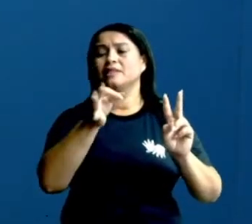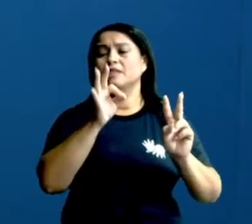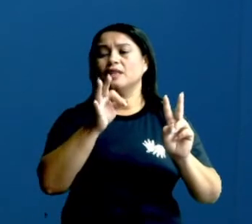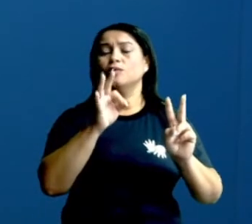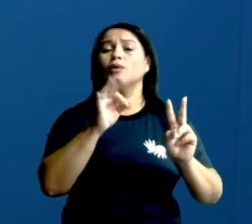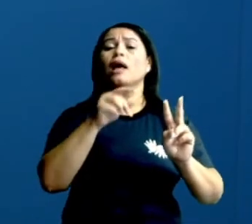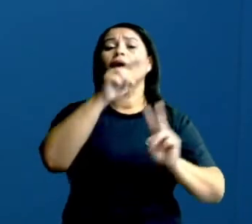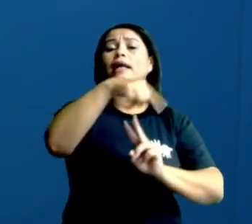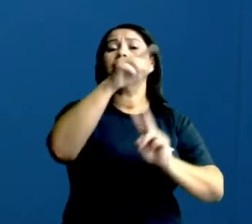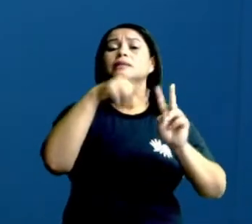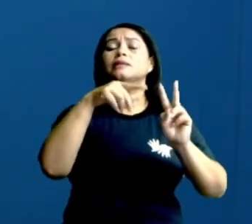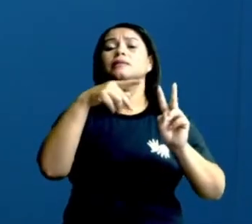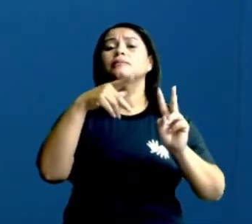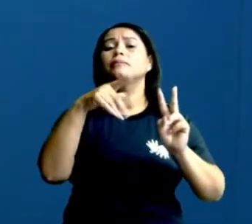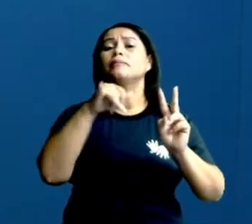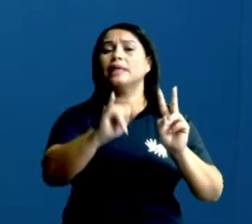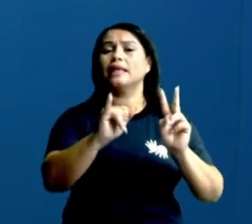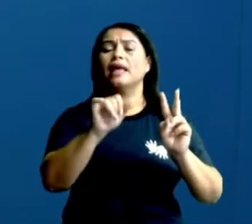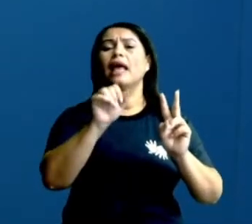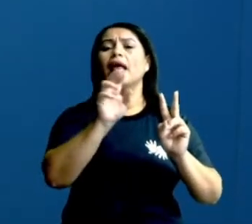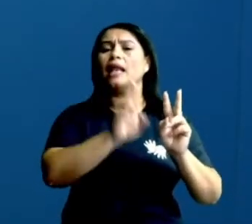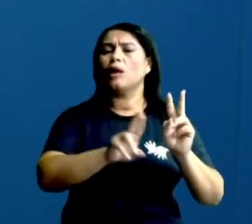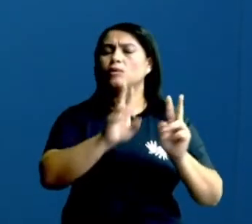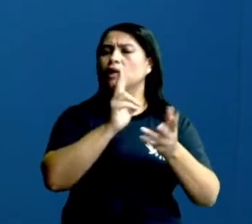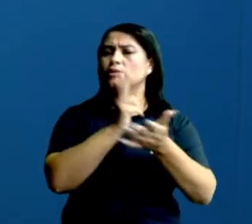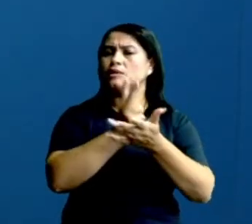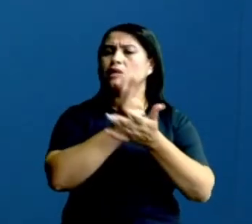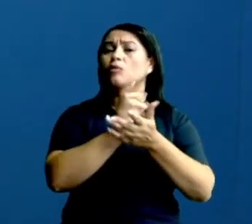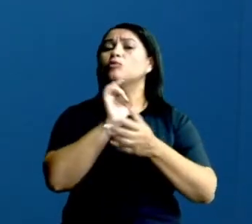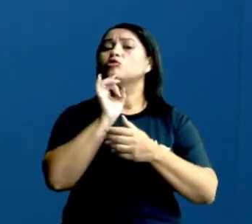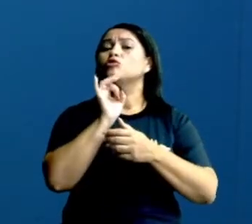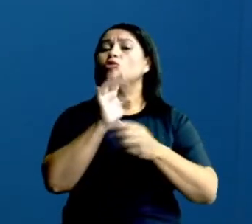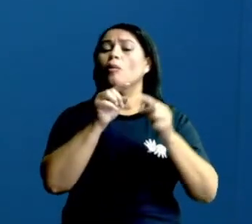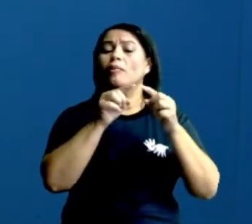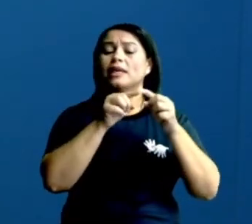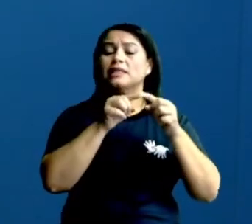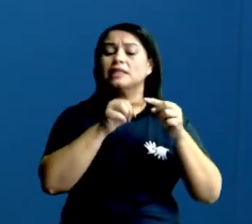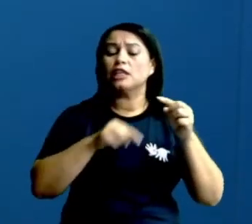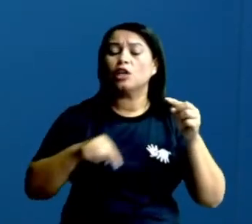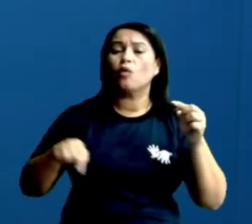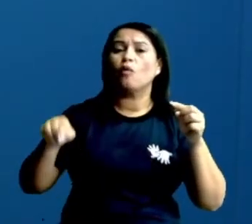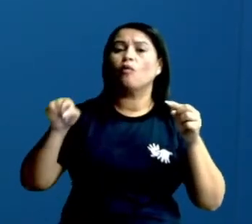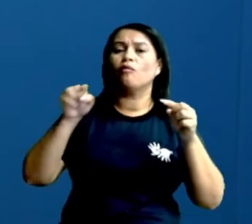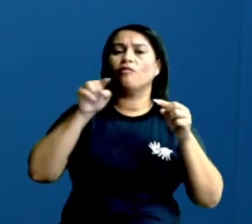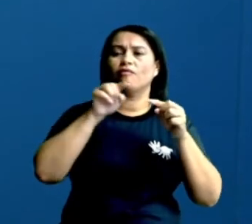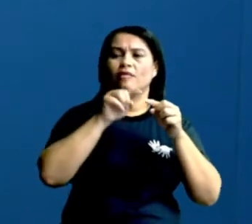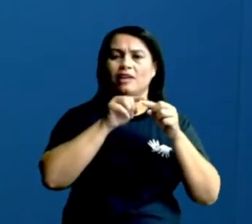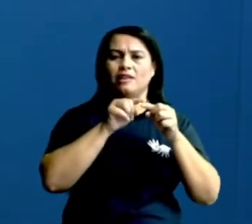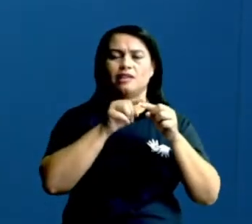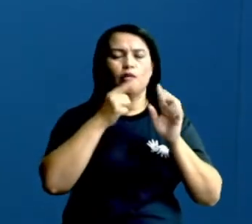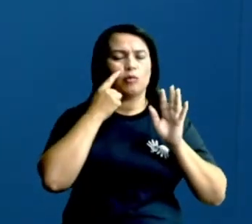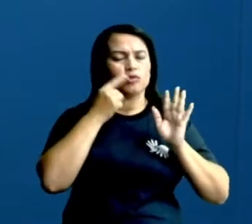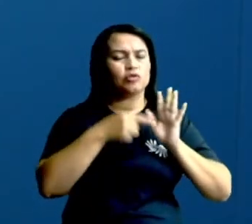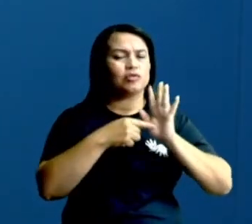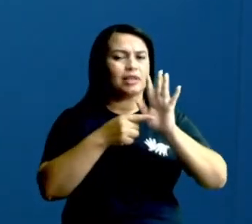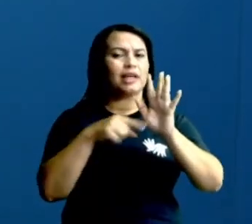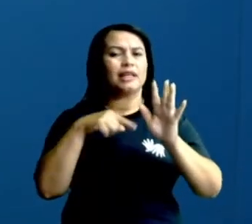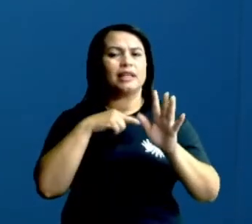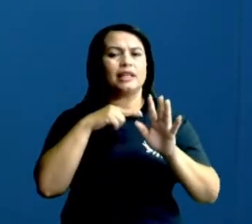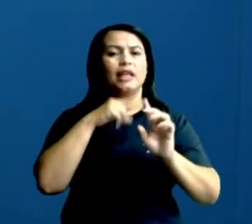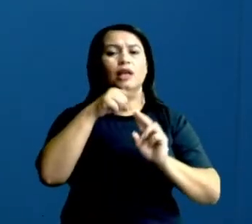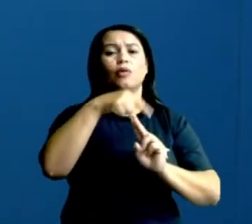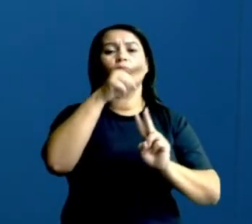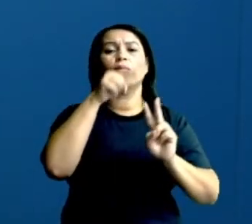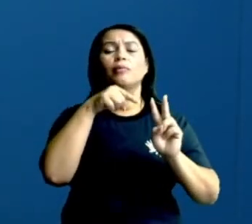que esse pi é usado na fórmula da circunferência. Tá certo? Então, quando eu for estudar aqui com vocês, mostrar aqui, vocês vão ver que tem o pi.